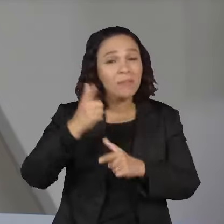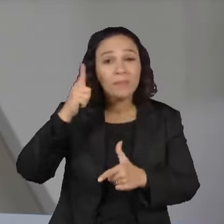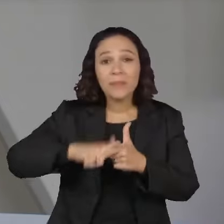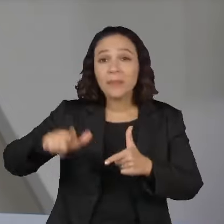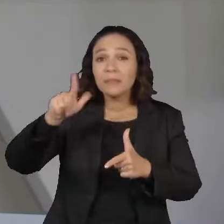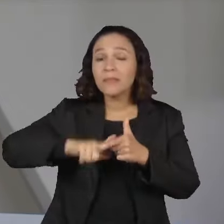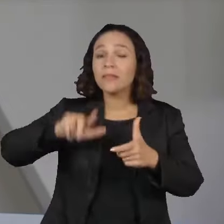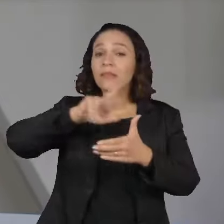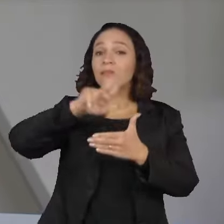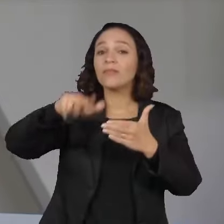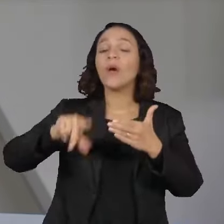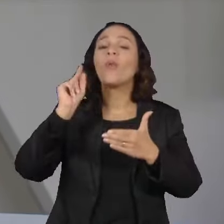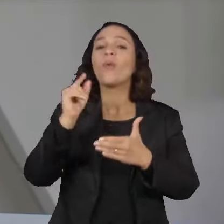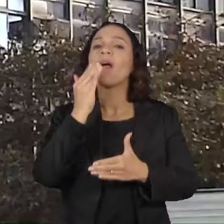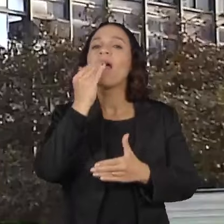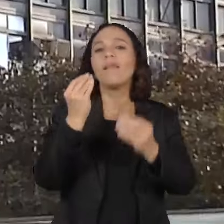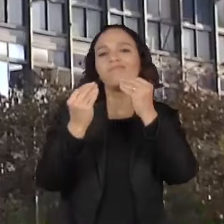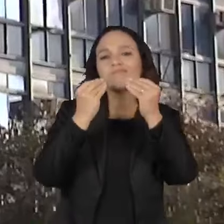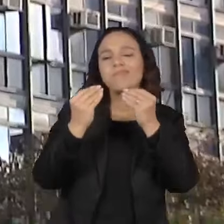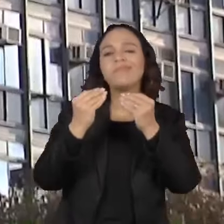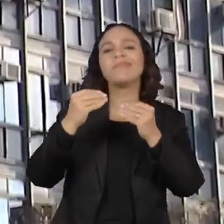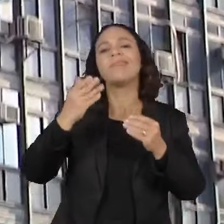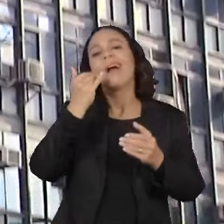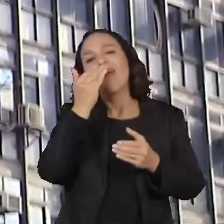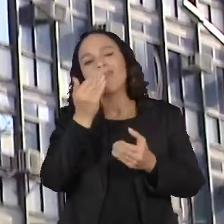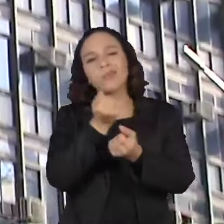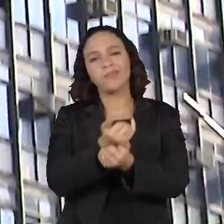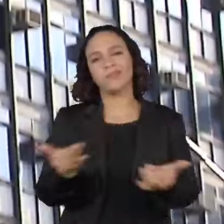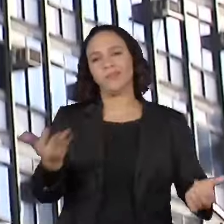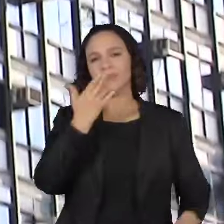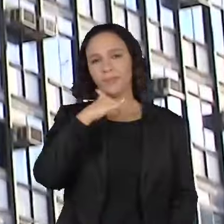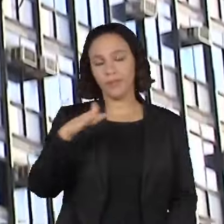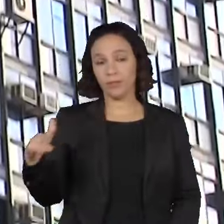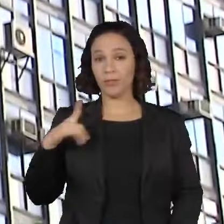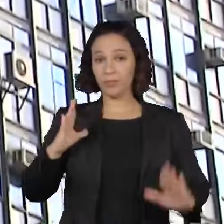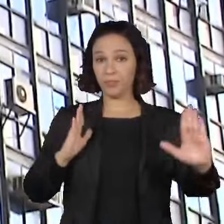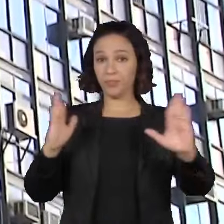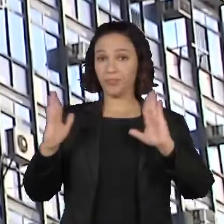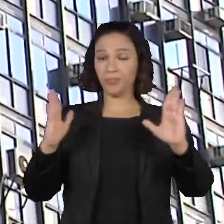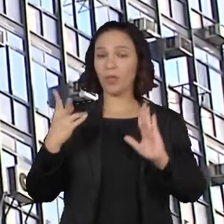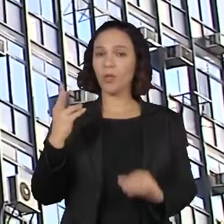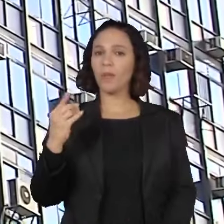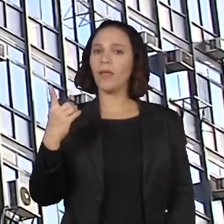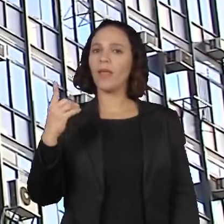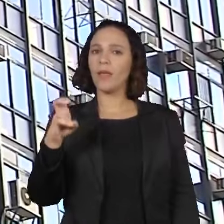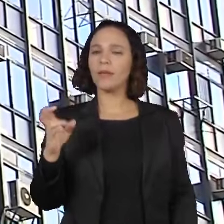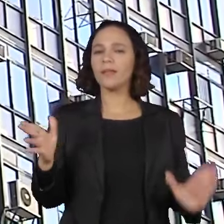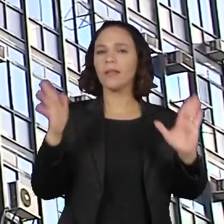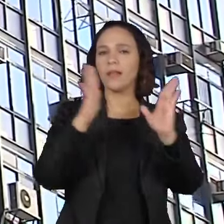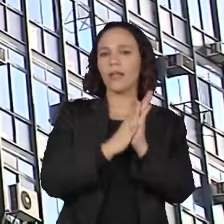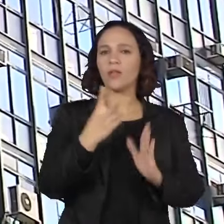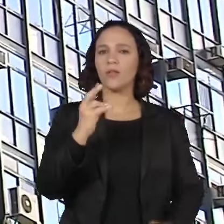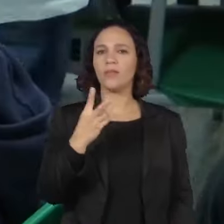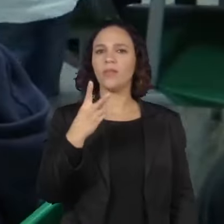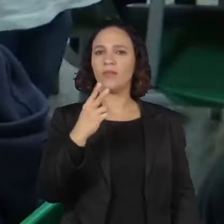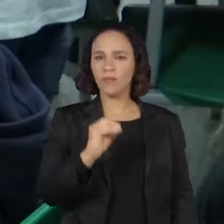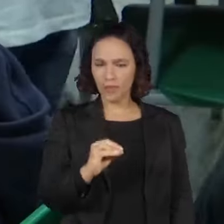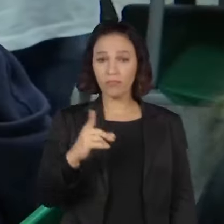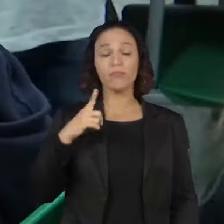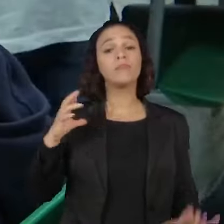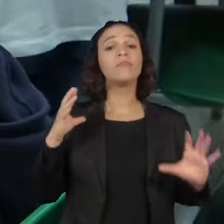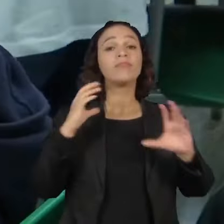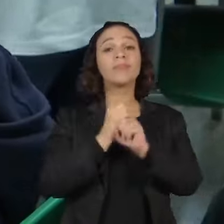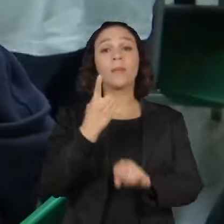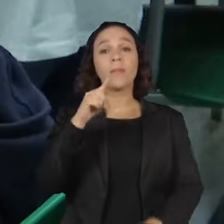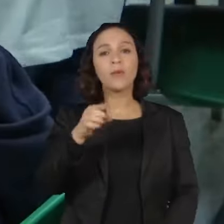em relação às merendas. A auditoria foi feita entre os anos de 2015 e 2020 e analisou mais de 1.600